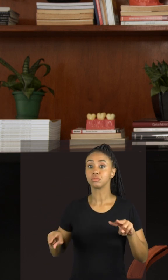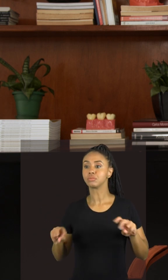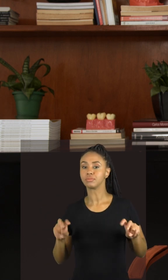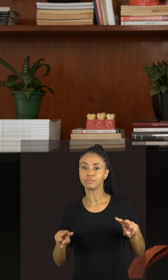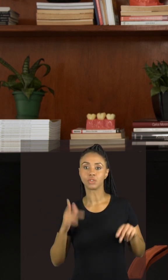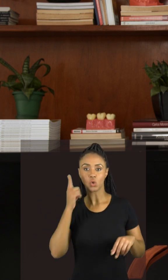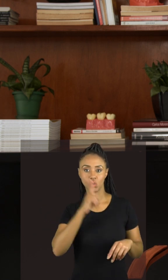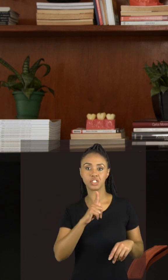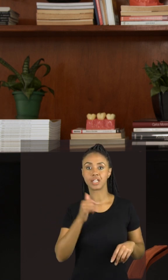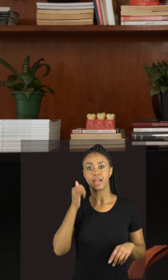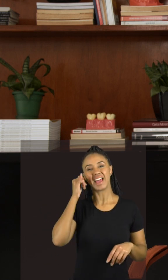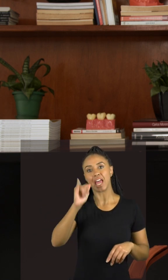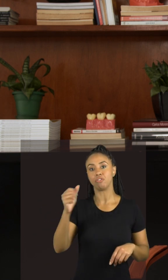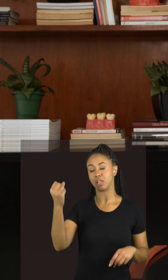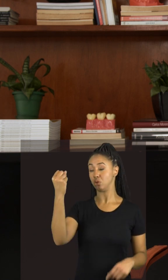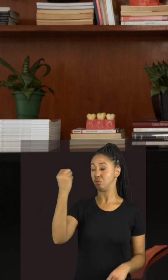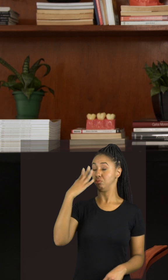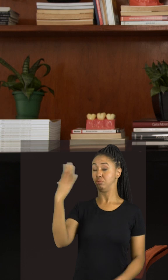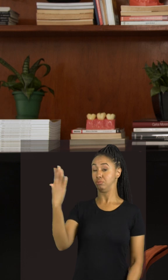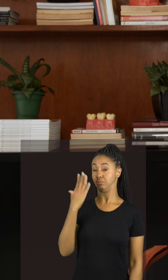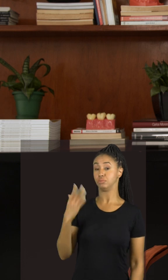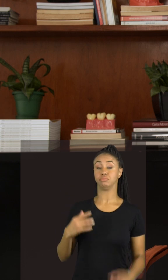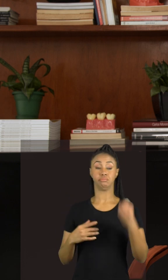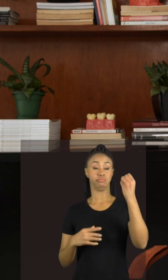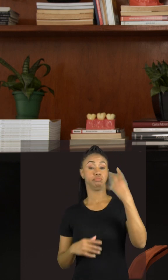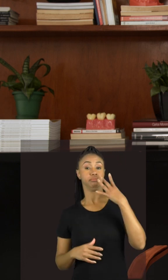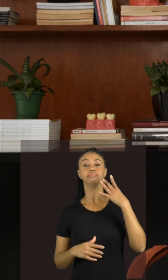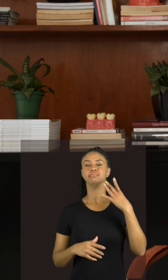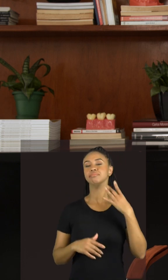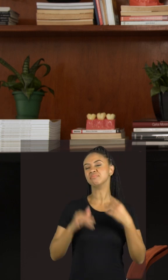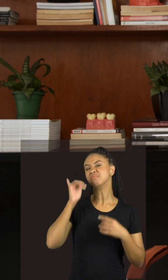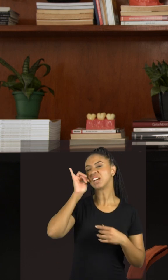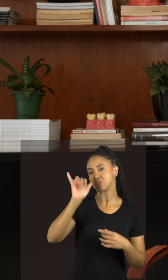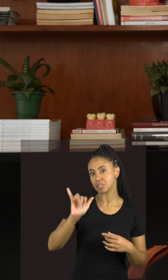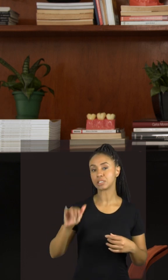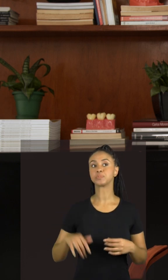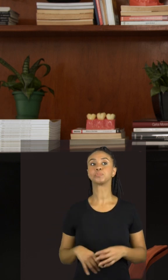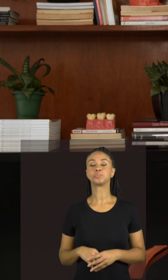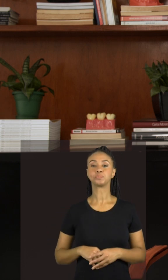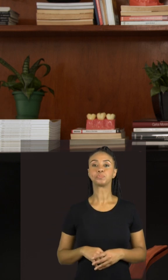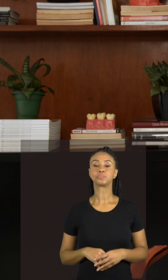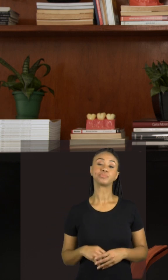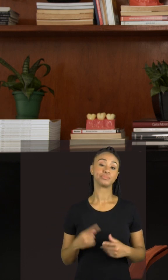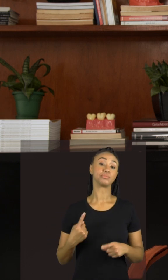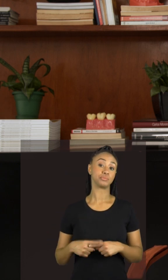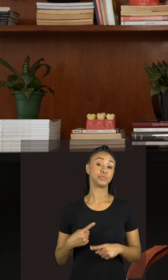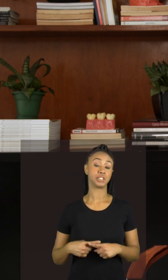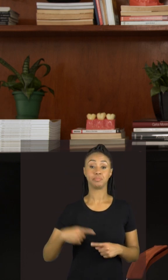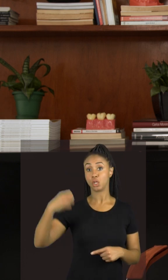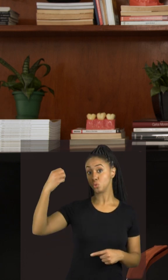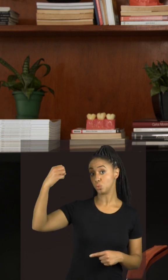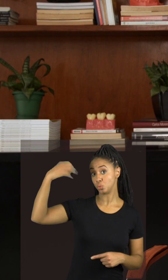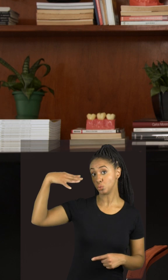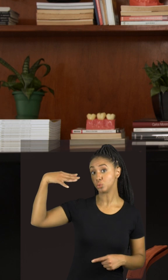evitando essa incidência direta da luz, das lâmpadas, né? Que chegam até meu olho, pois a luz